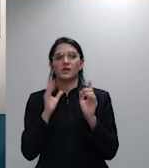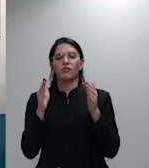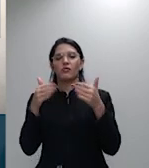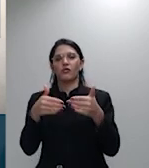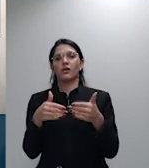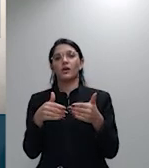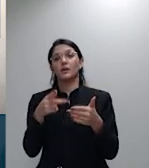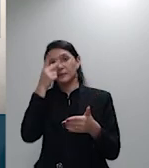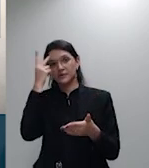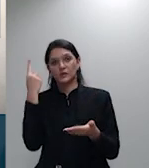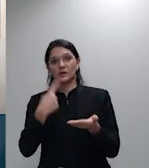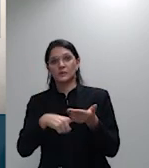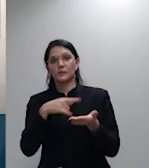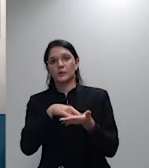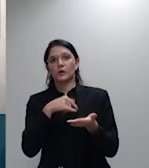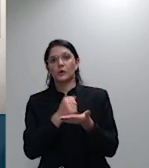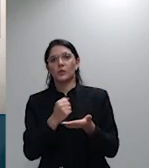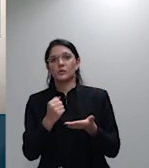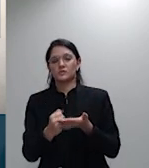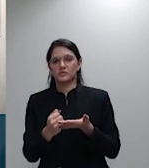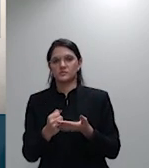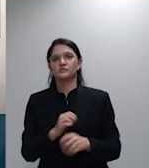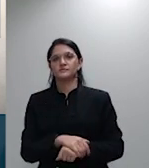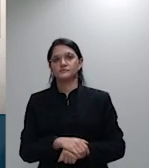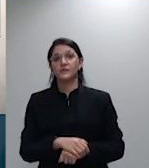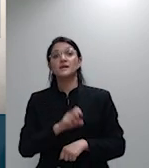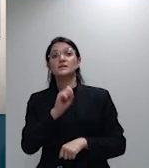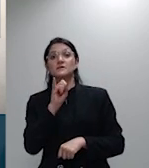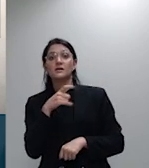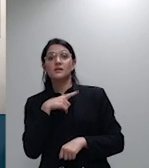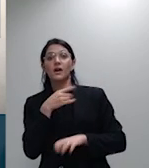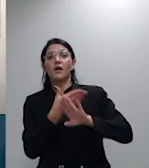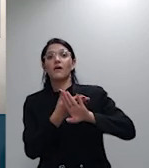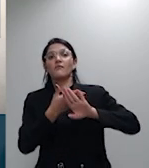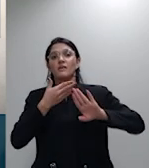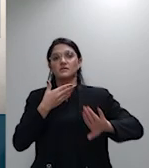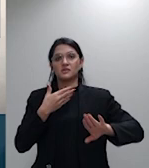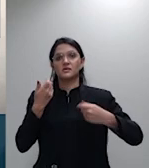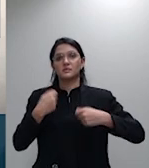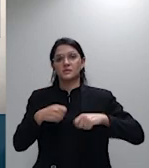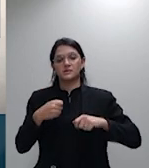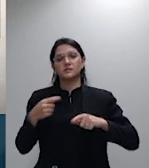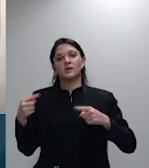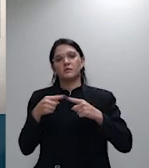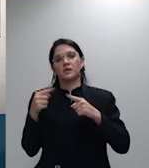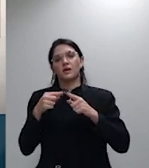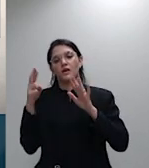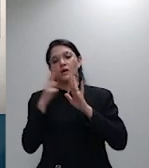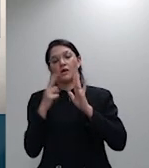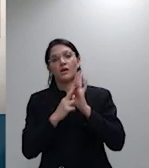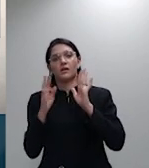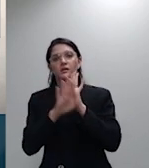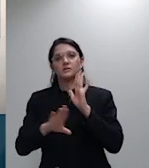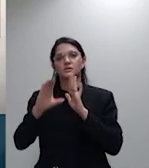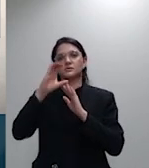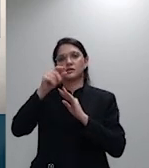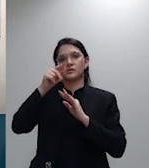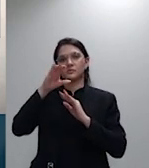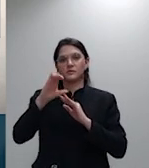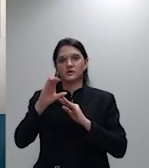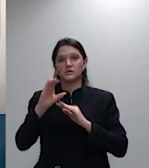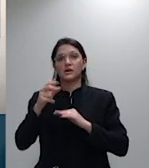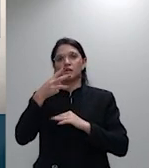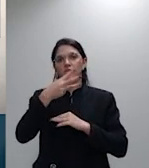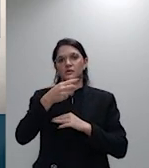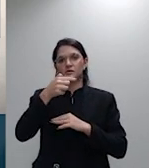Afastar dessa premissa deve incidir aqui a regra geral do CPC do artigo 373, inciso 1, que incumbe o ônus da prova a